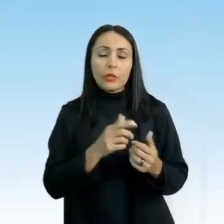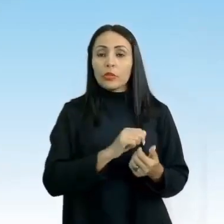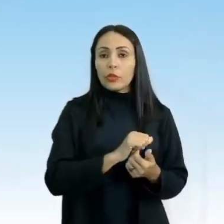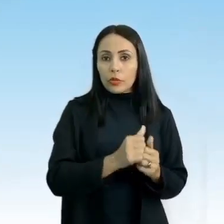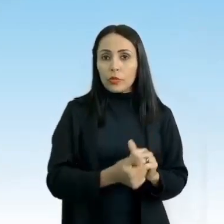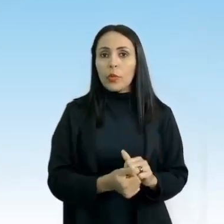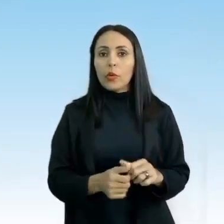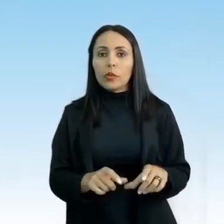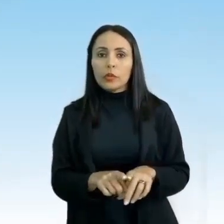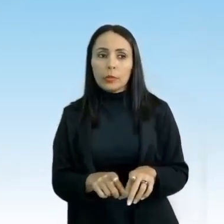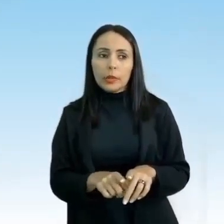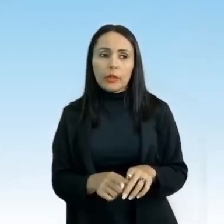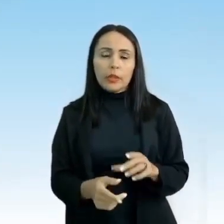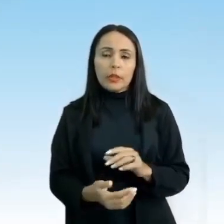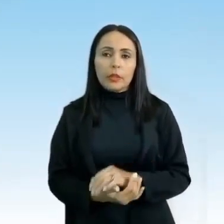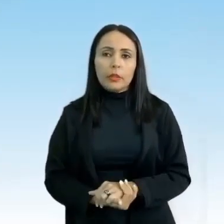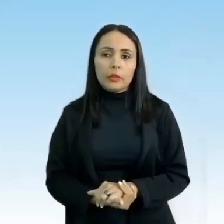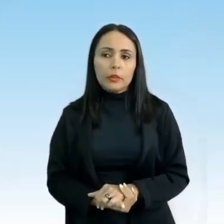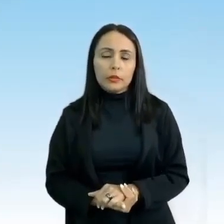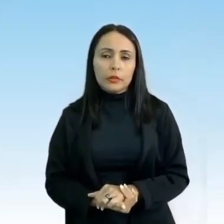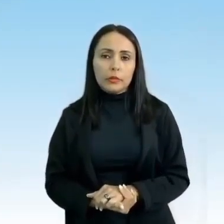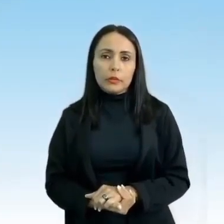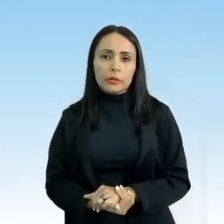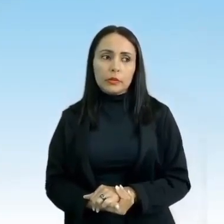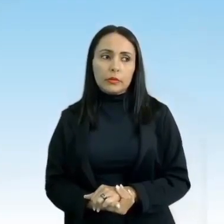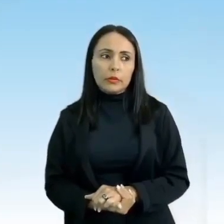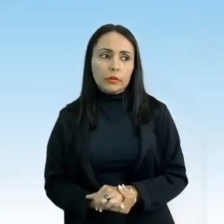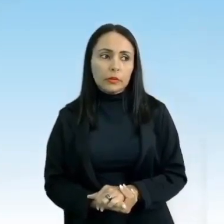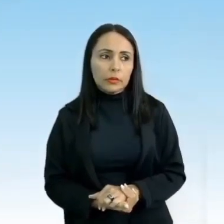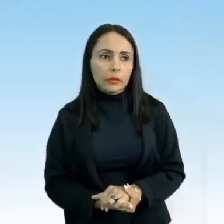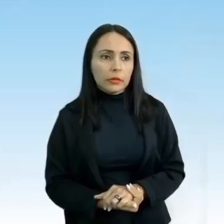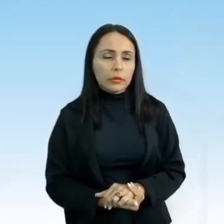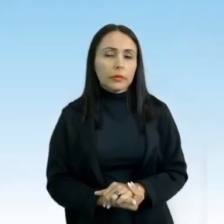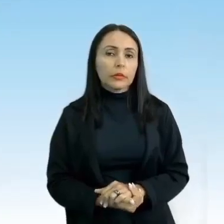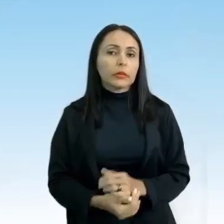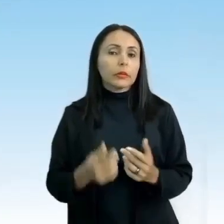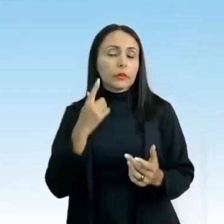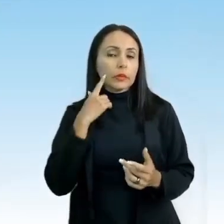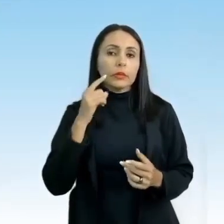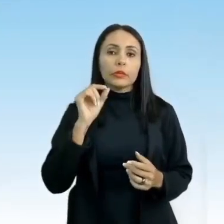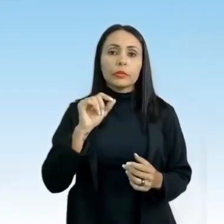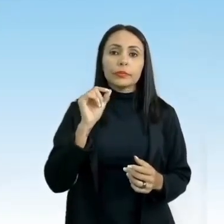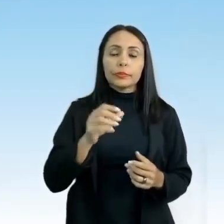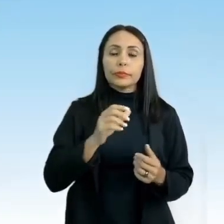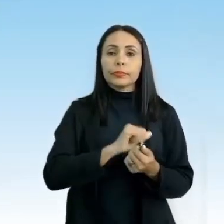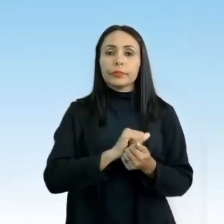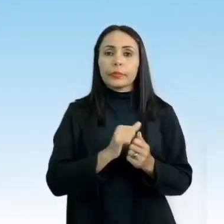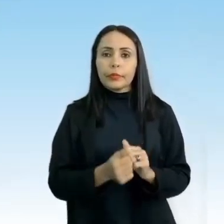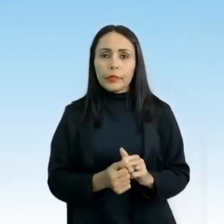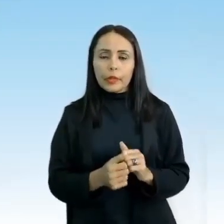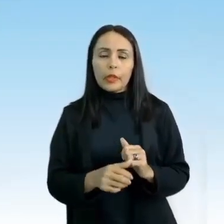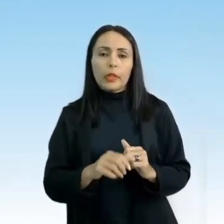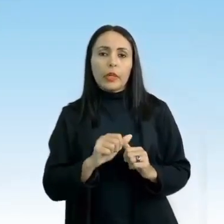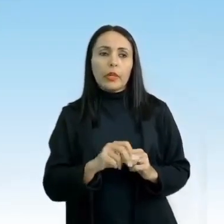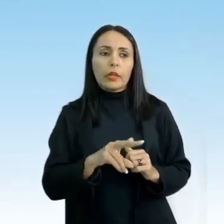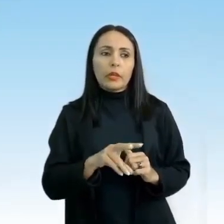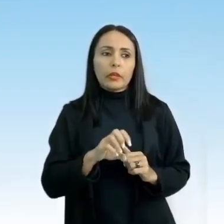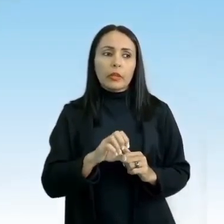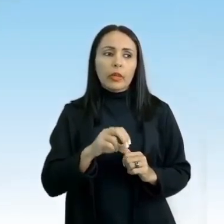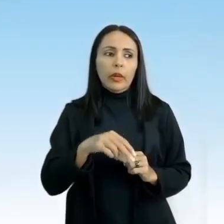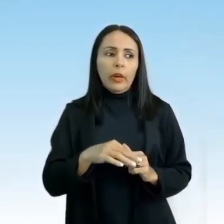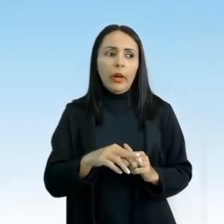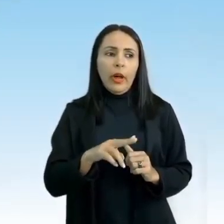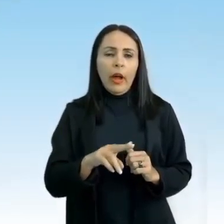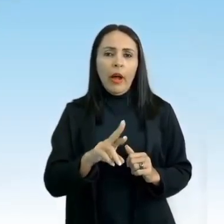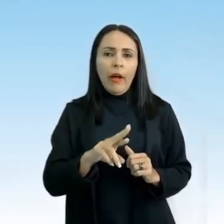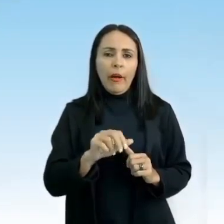e práticas corporais de aventura, tá? E o que são os esportes de aventura? São esportes com